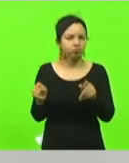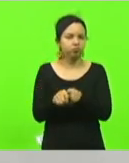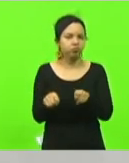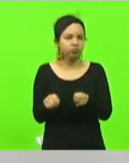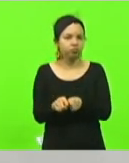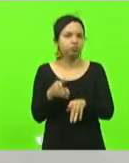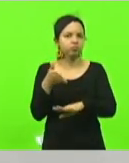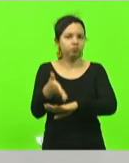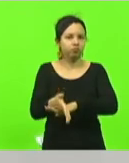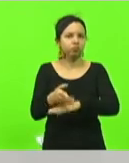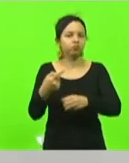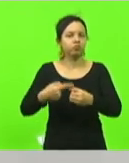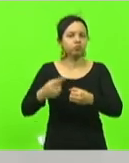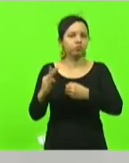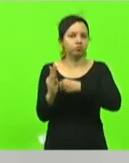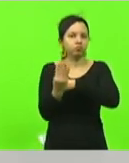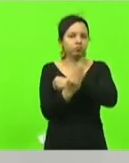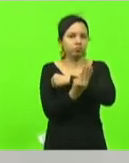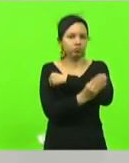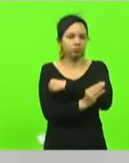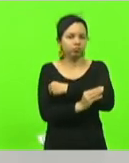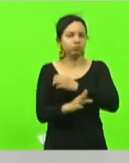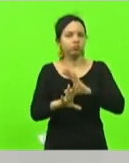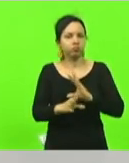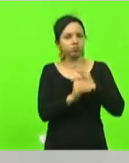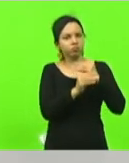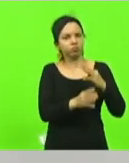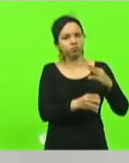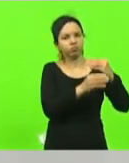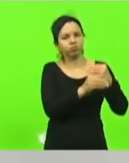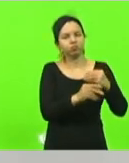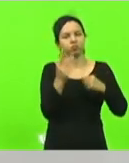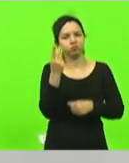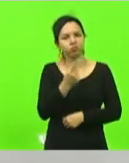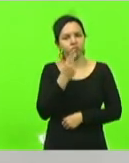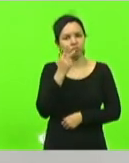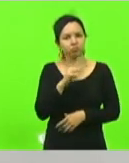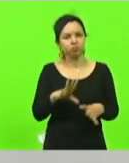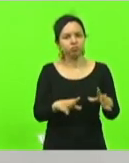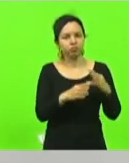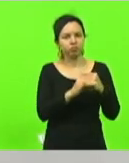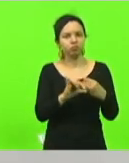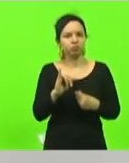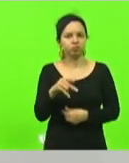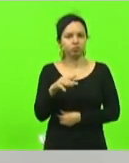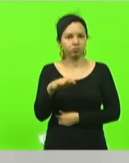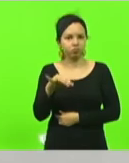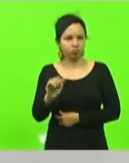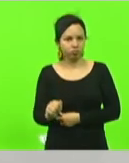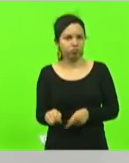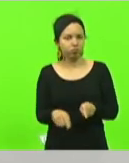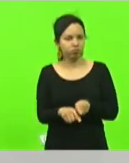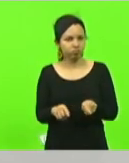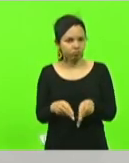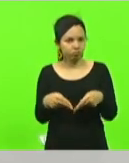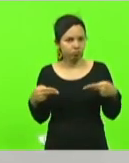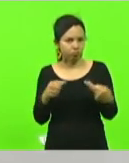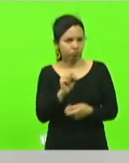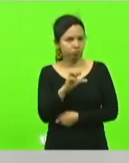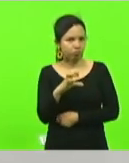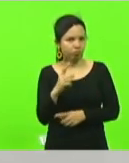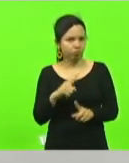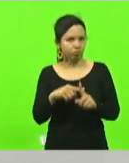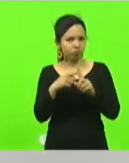Tubarão num ato de entrega das emendas parlamentares emendas impositivas lançamento do SC mais asfalto